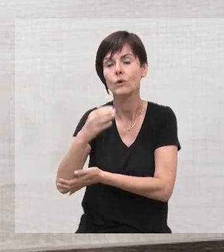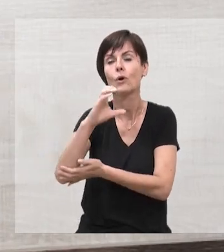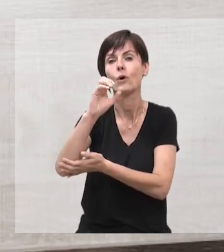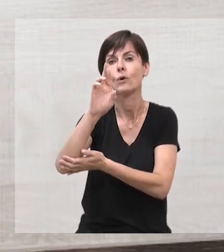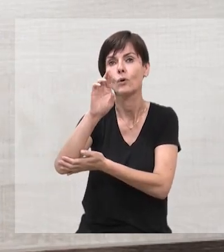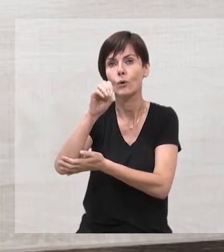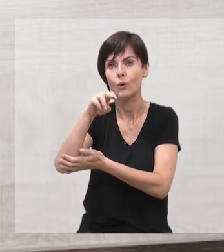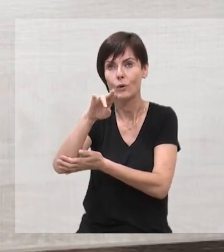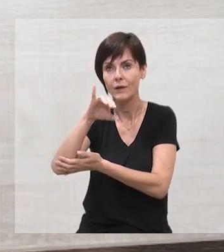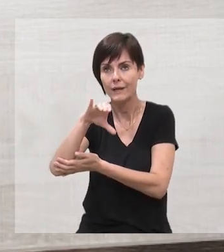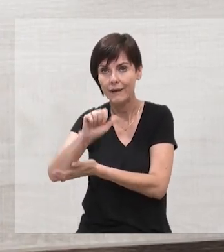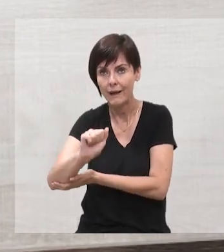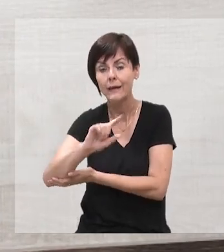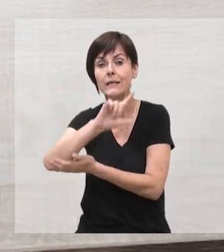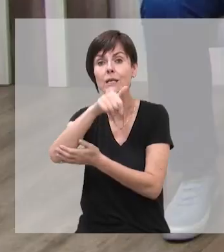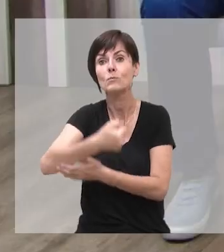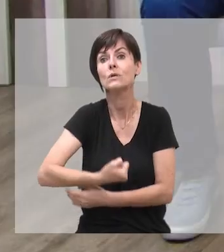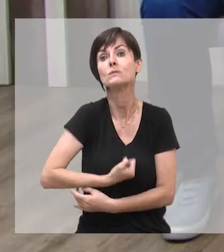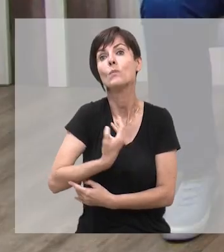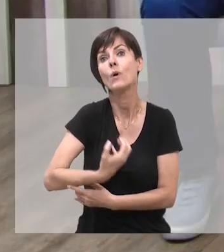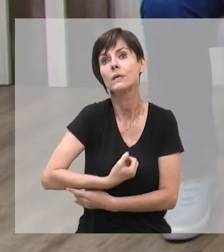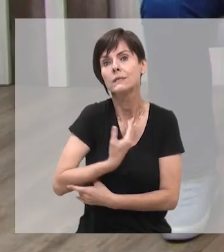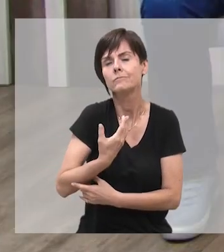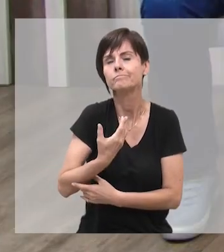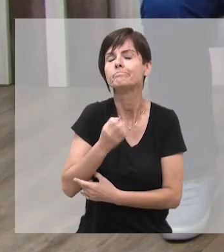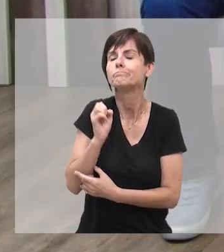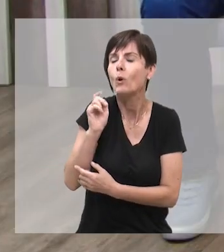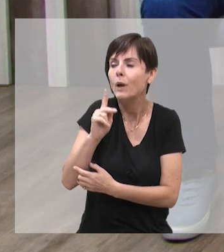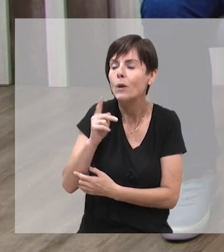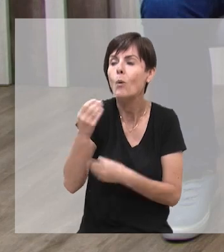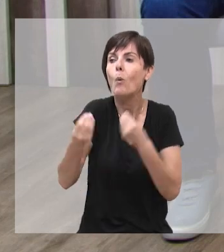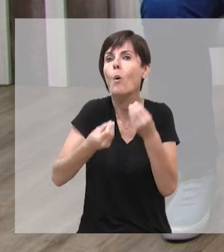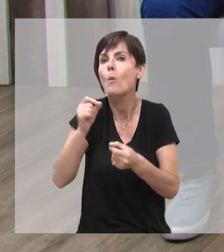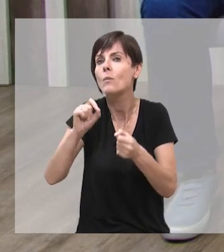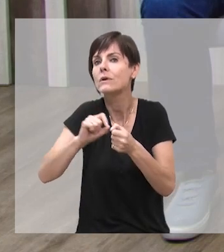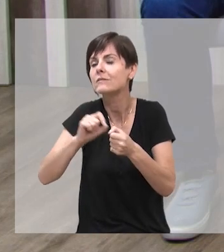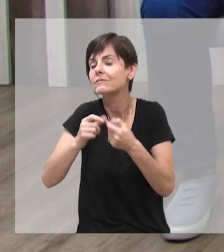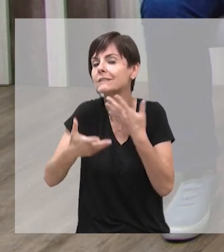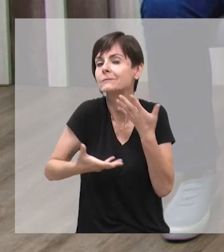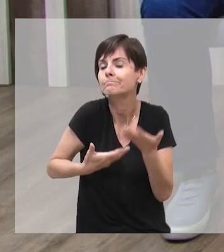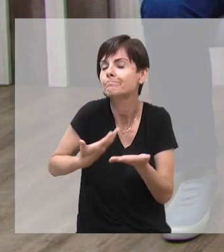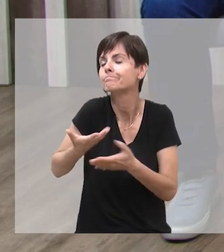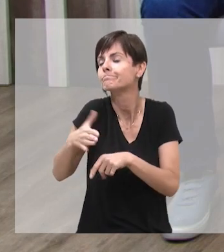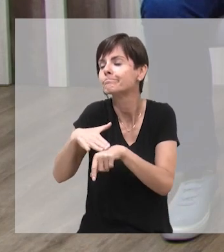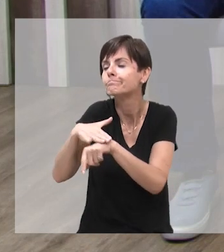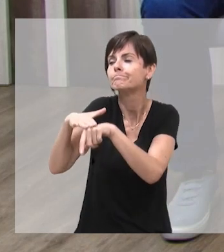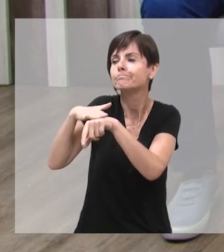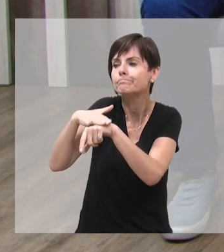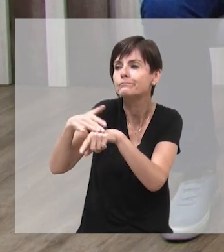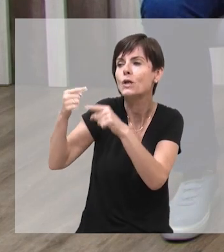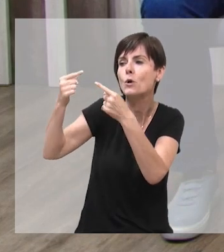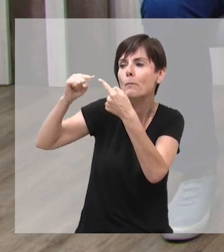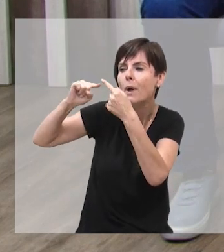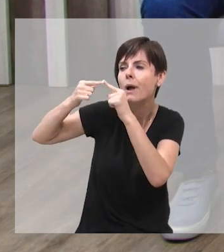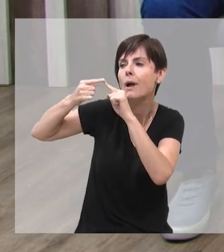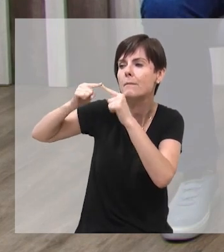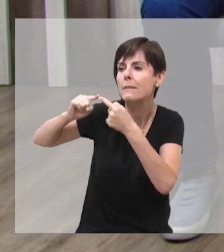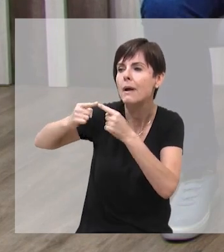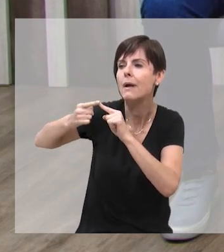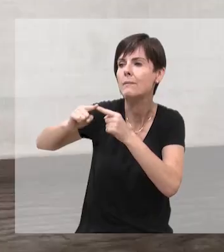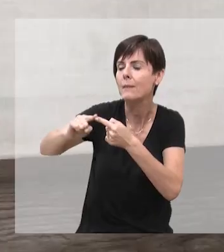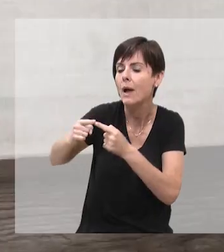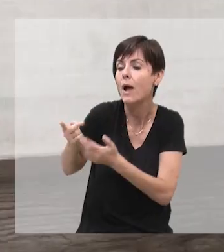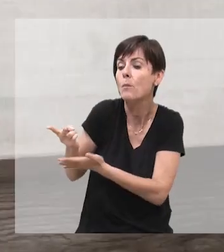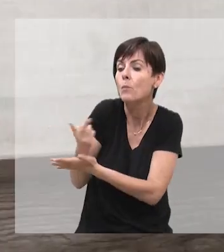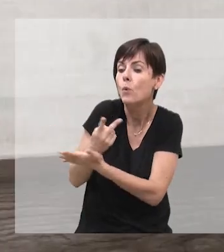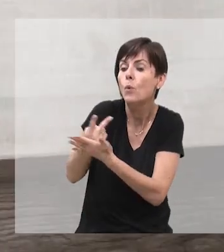poesia? Eu digo, nossa, cara, mas como é que vamos fazer isto, né? Aí começamos a conversar e aí coube